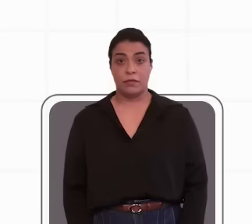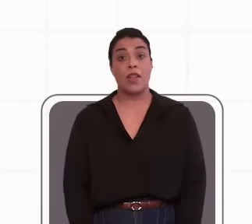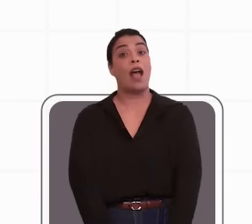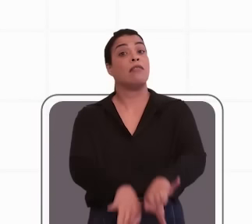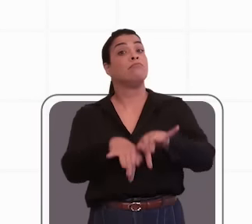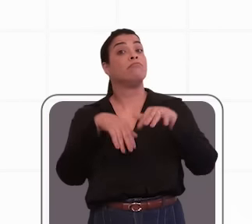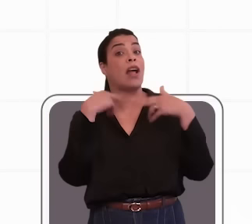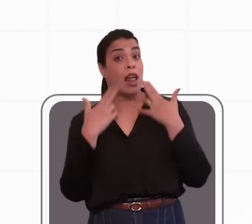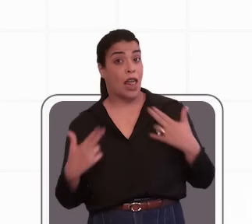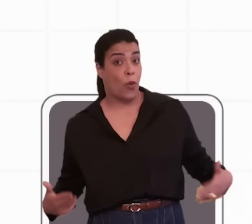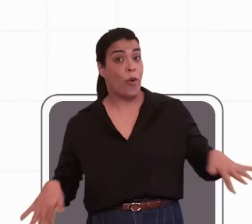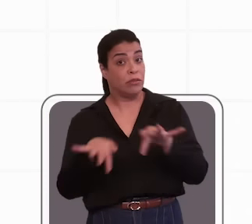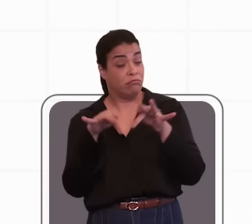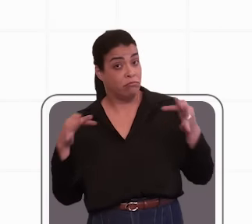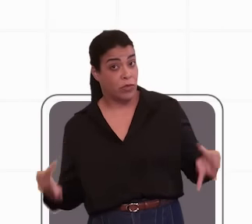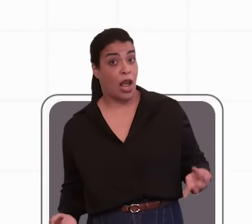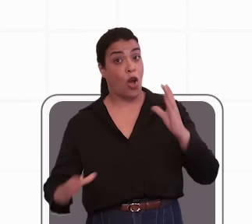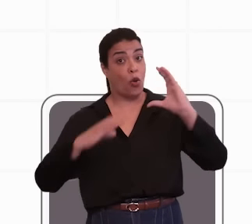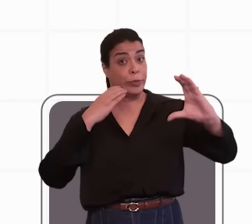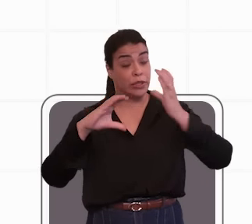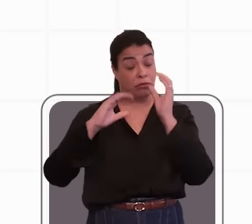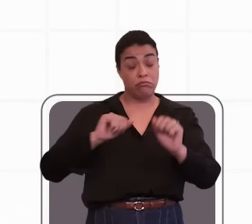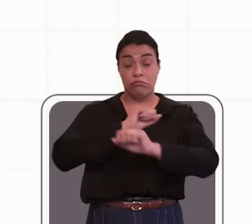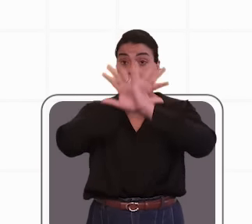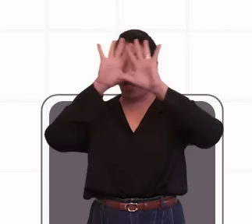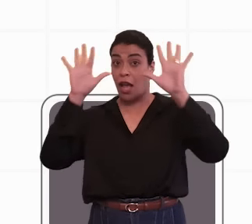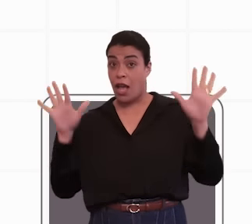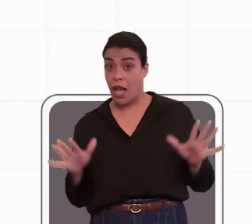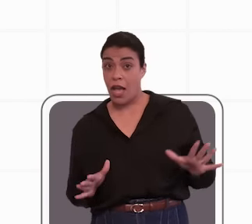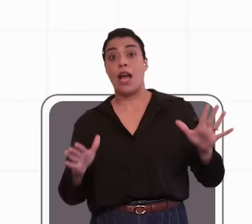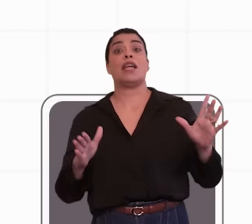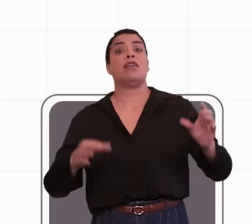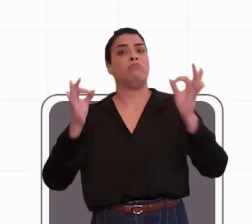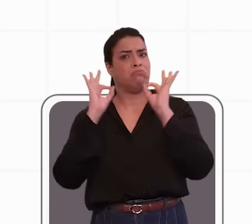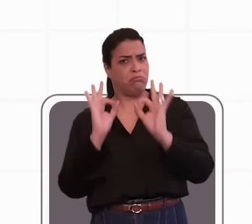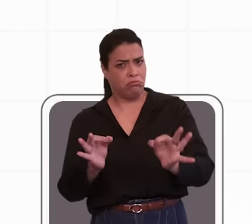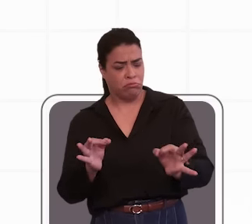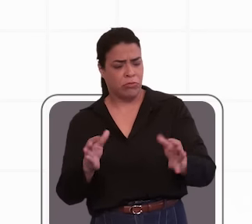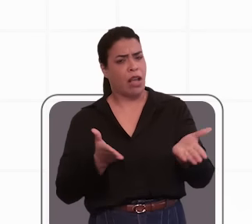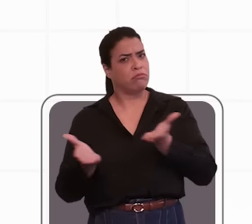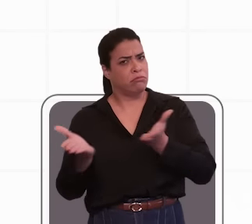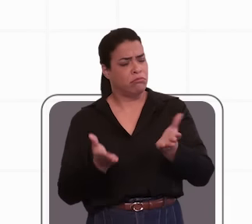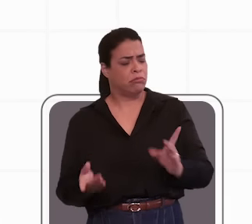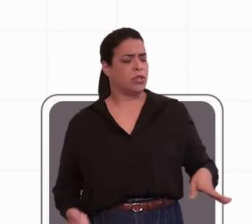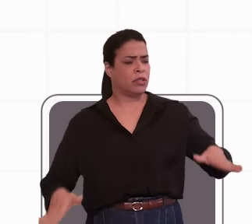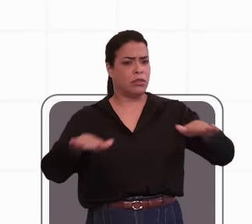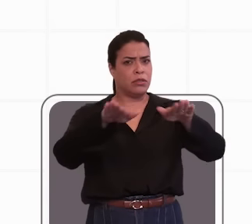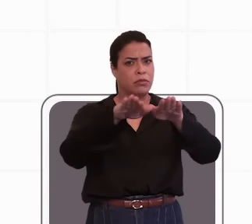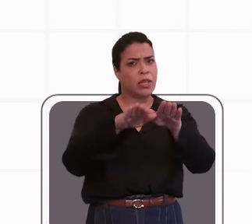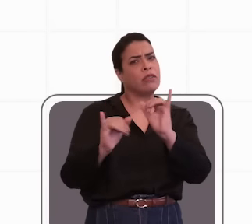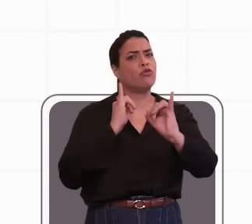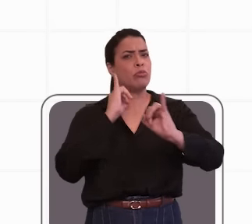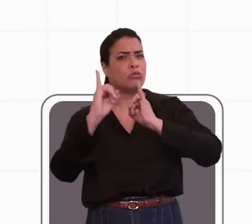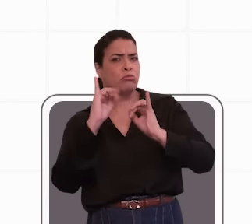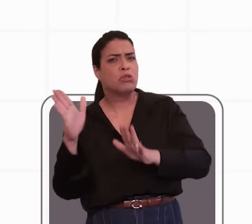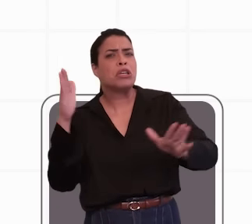A linguagem simples é uma forma de comunicação clara, objetiva, acessível e inclusiva, que permite transmitir informações de maneira que